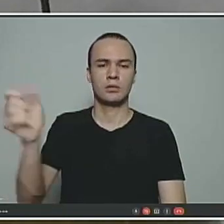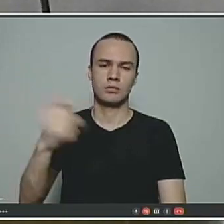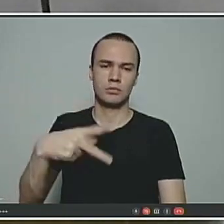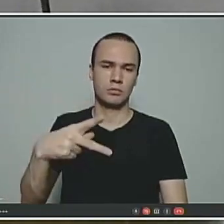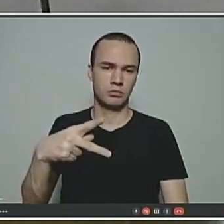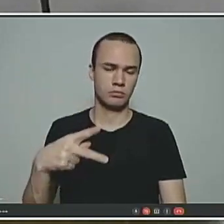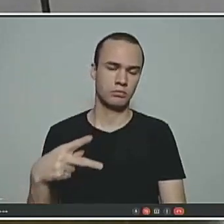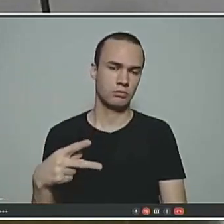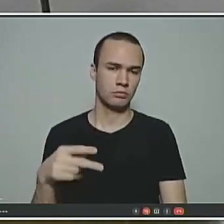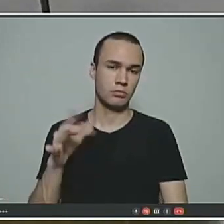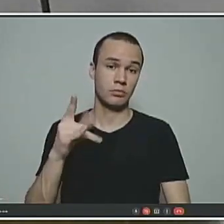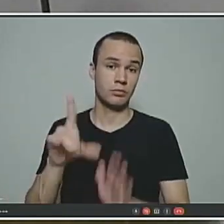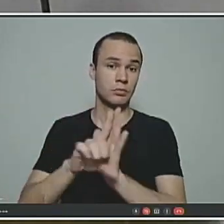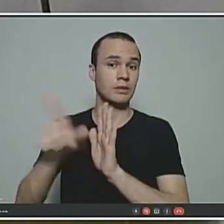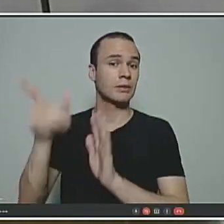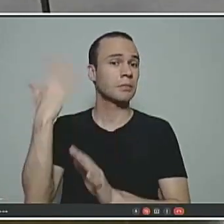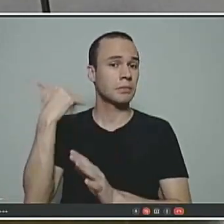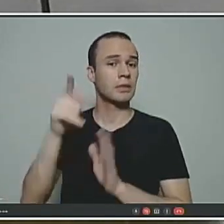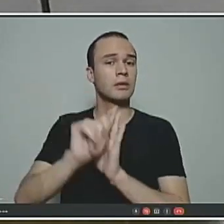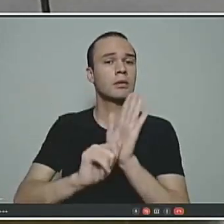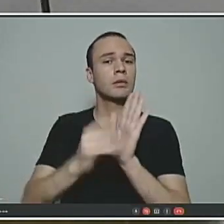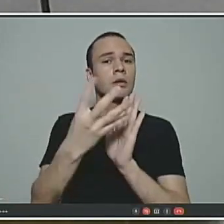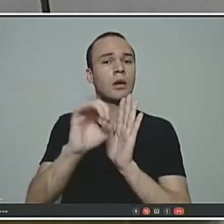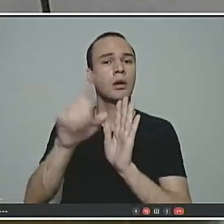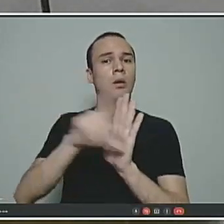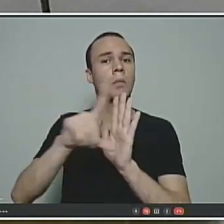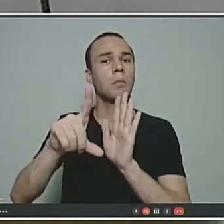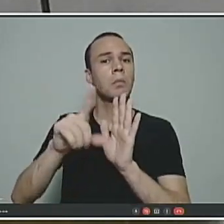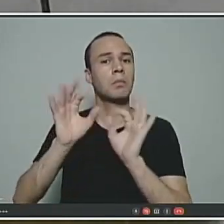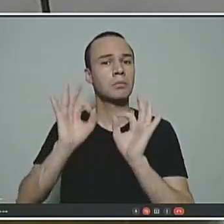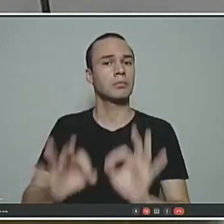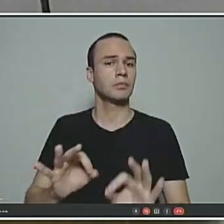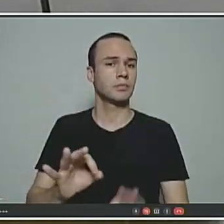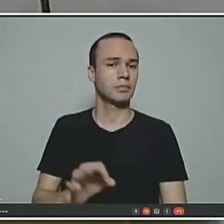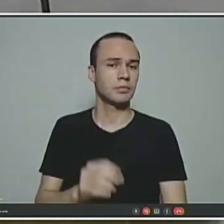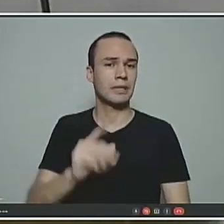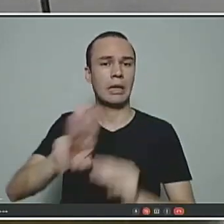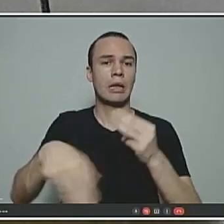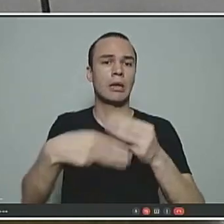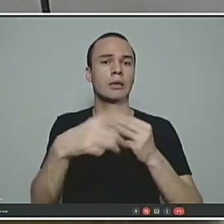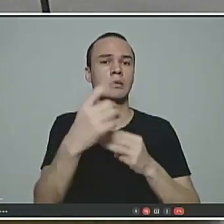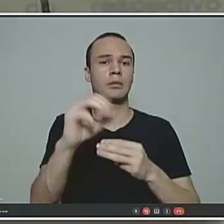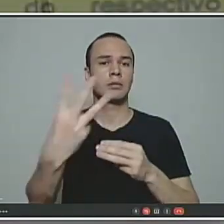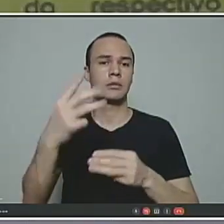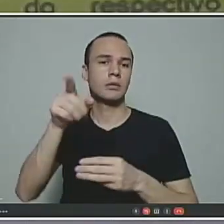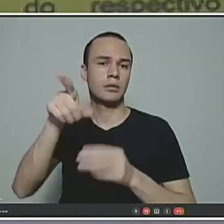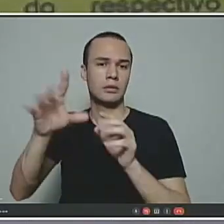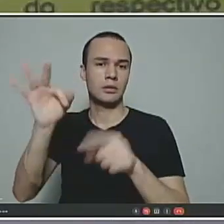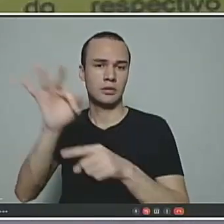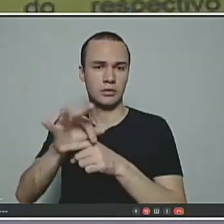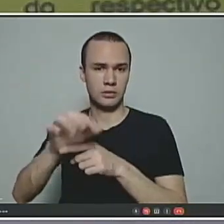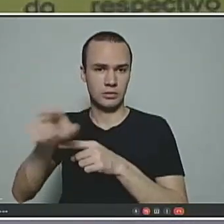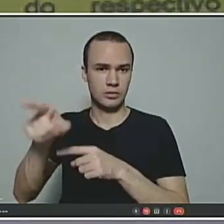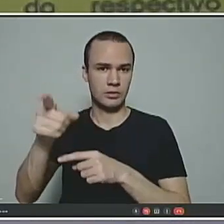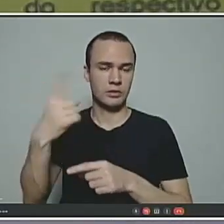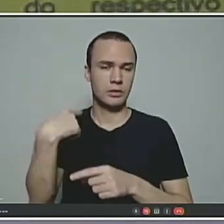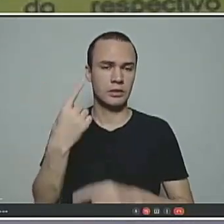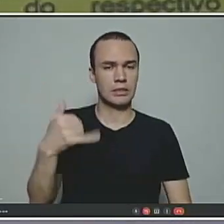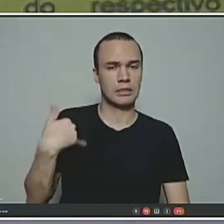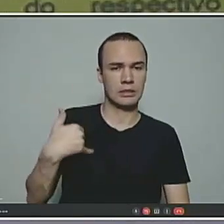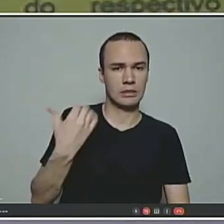Daí ele traz, isso já é o artigo 40 com a emenda 103. No âmbito da União, 62 anos se mulher